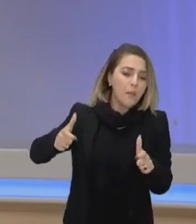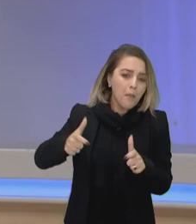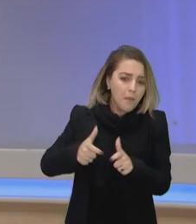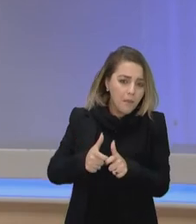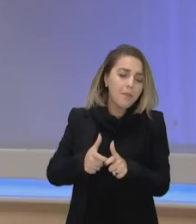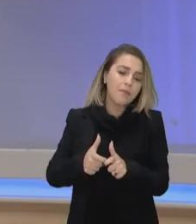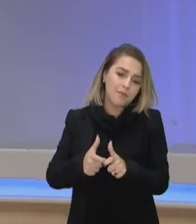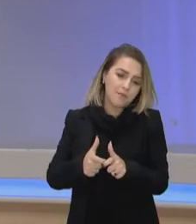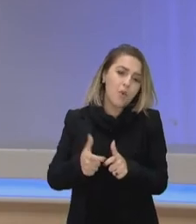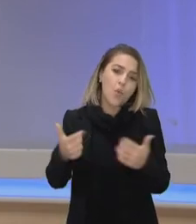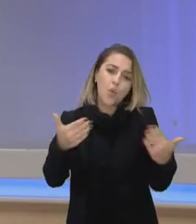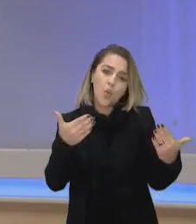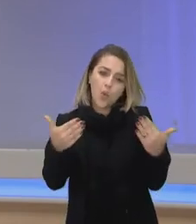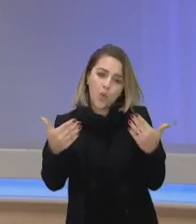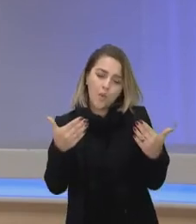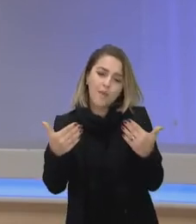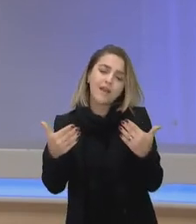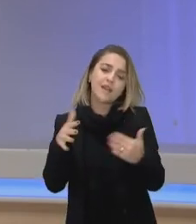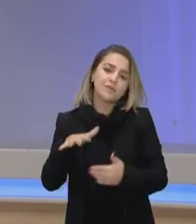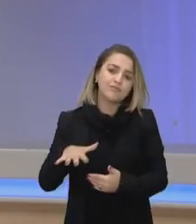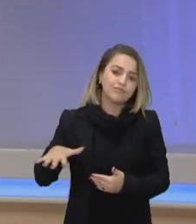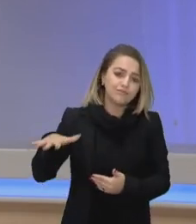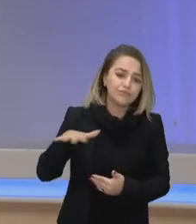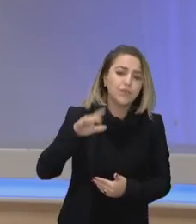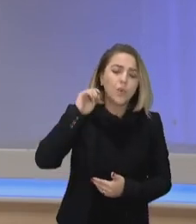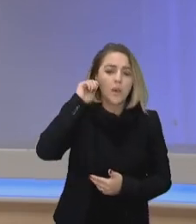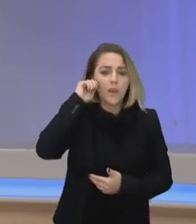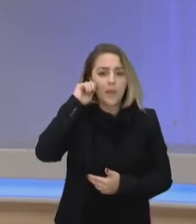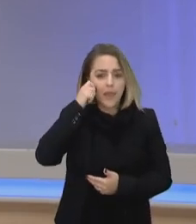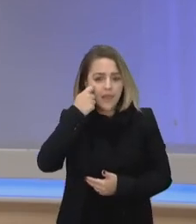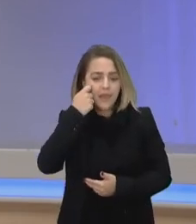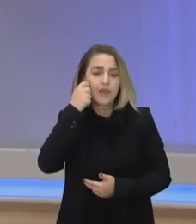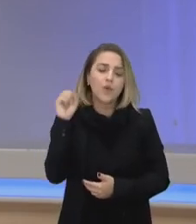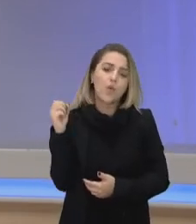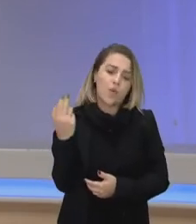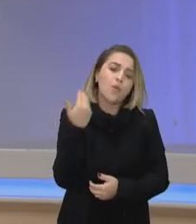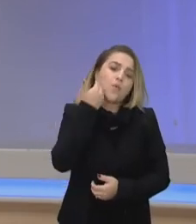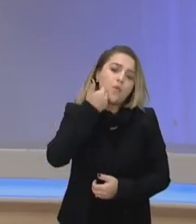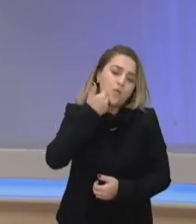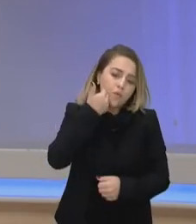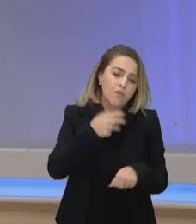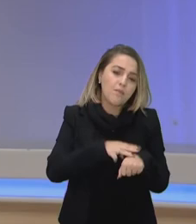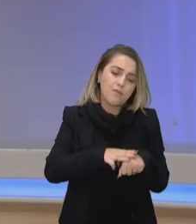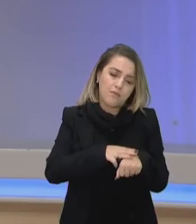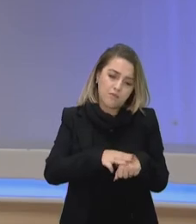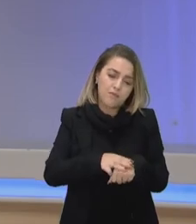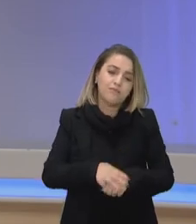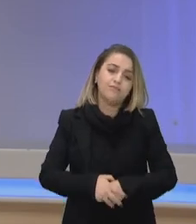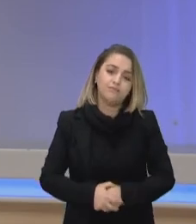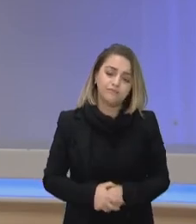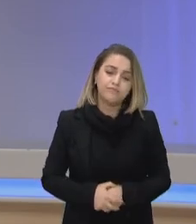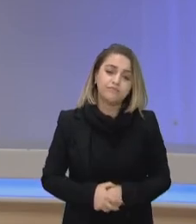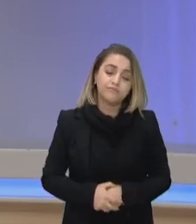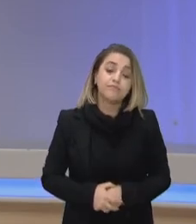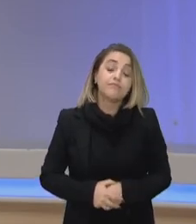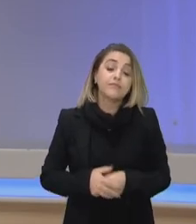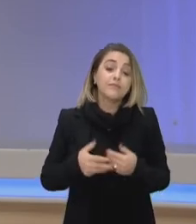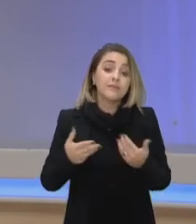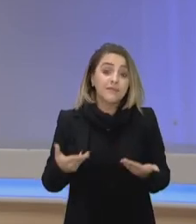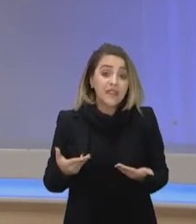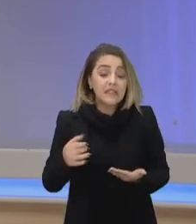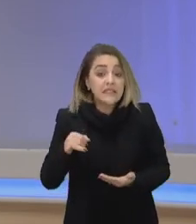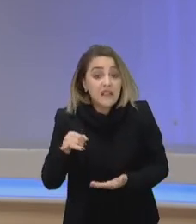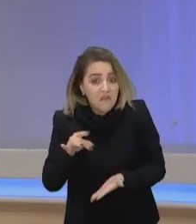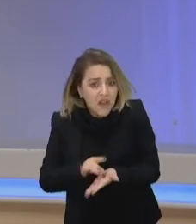do que as pessoas de cor de pele preta ou parda, né? Então, se isso é